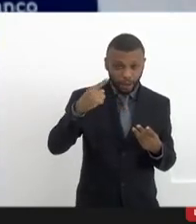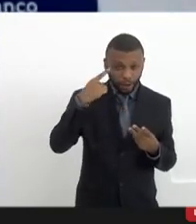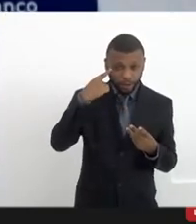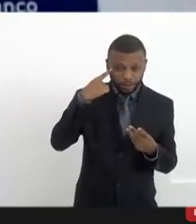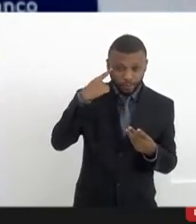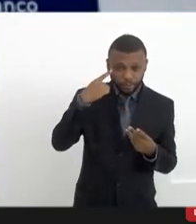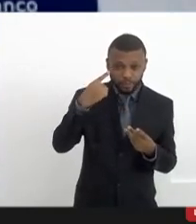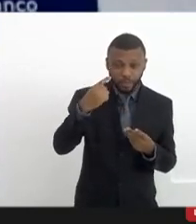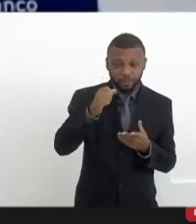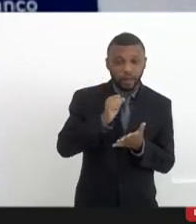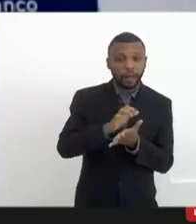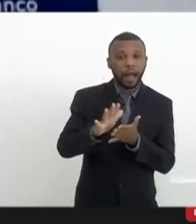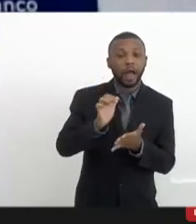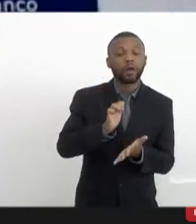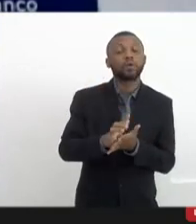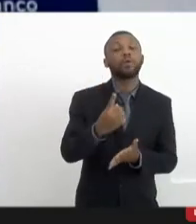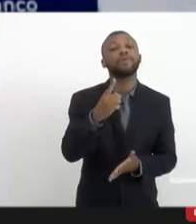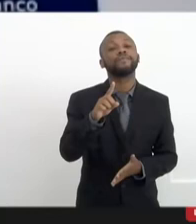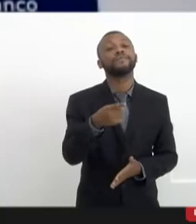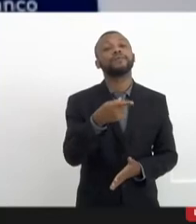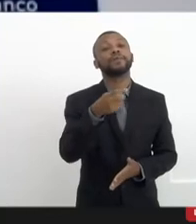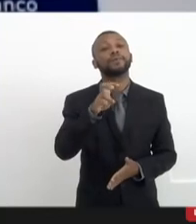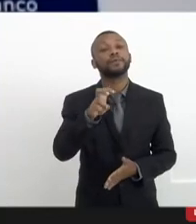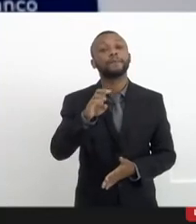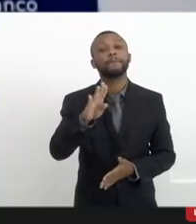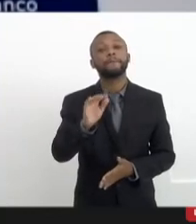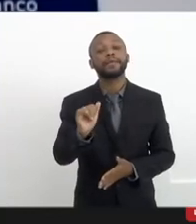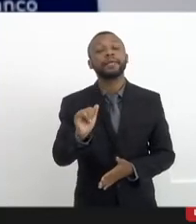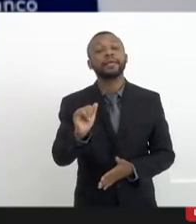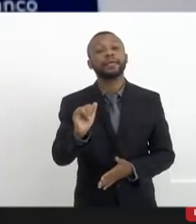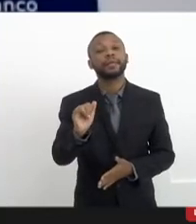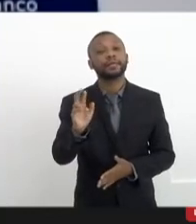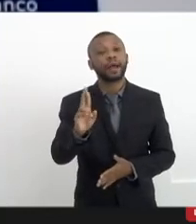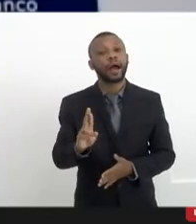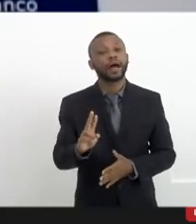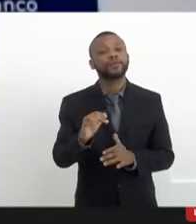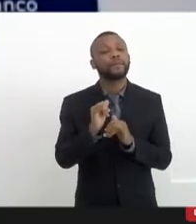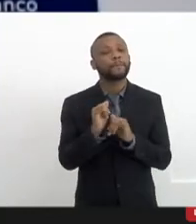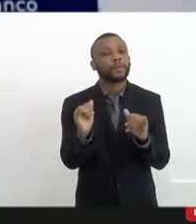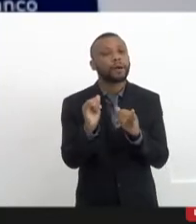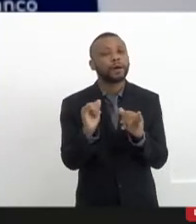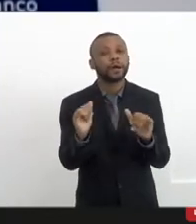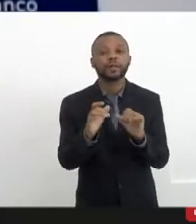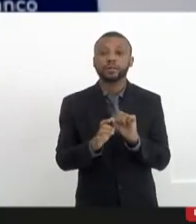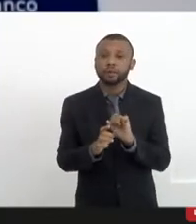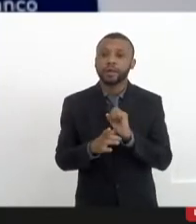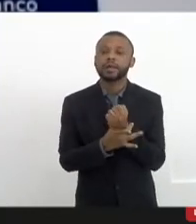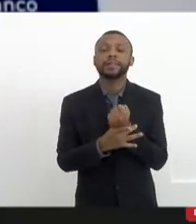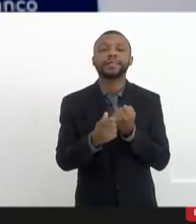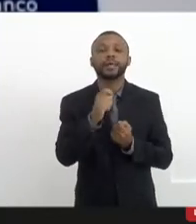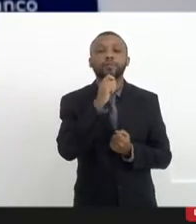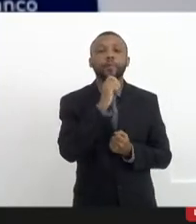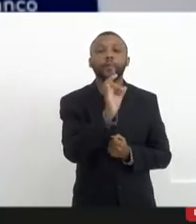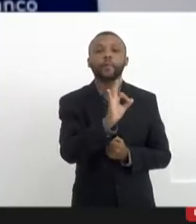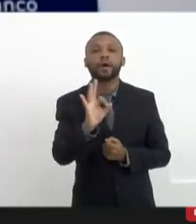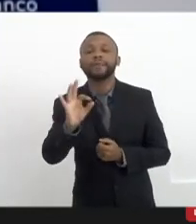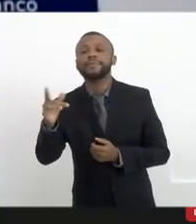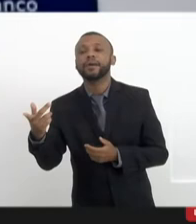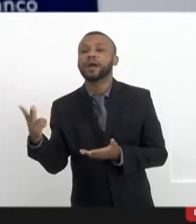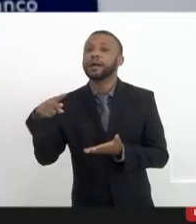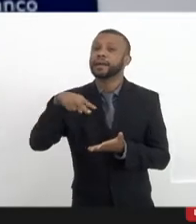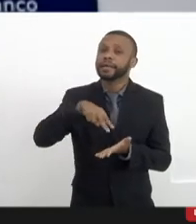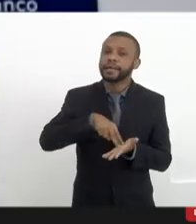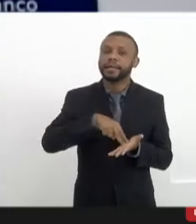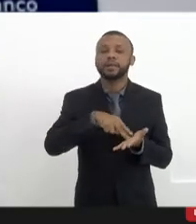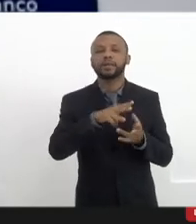de 1,5 bilhão de reais em propaganda. E eu garanto que ninguém aqui viu a coisa desse dinheiro nas mídias comunitárias.